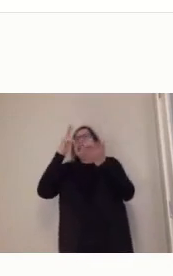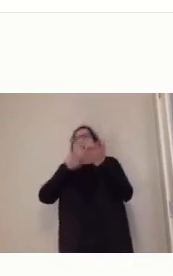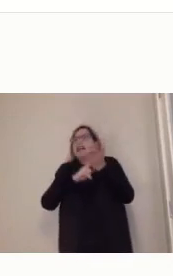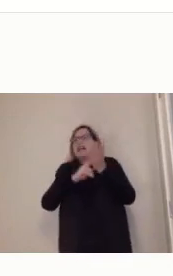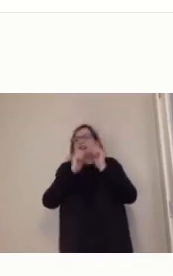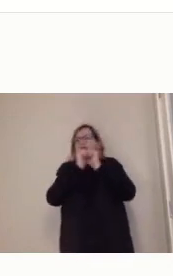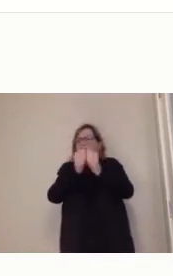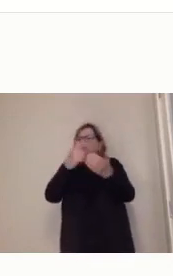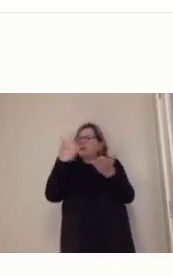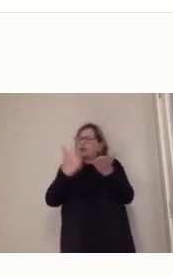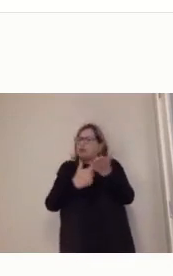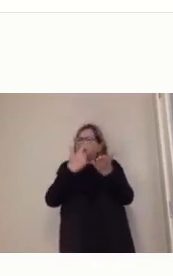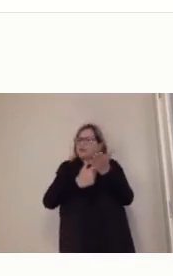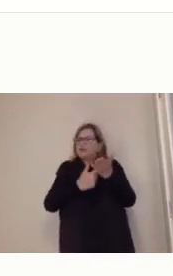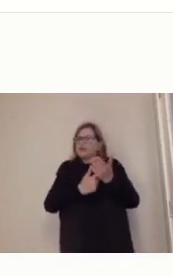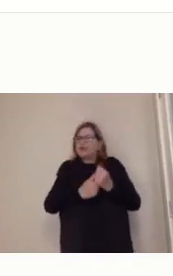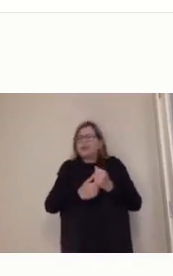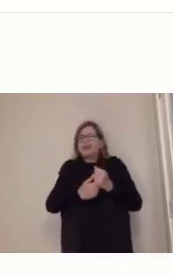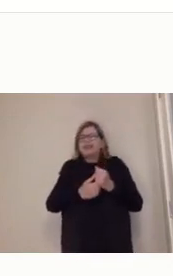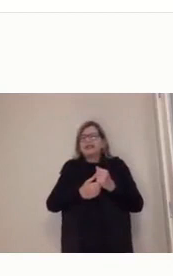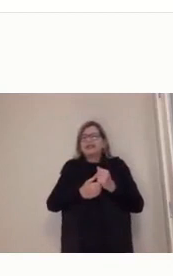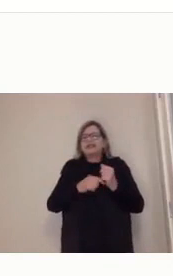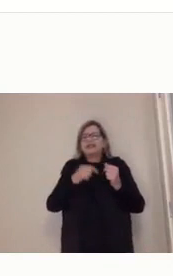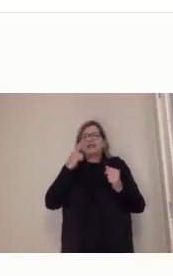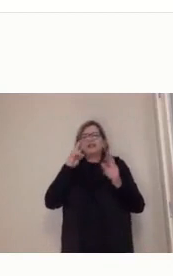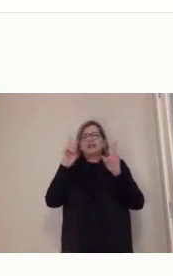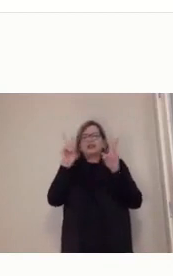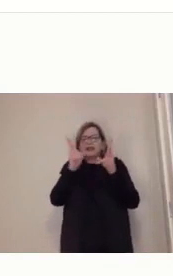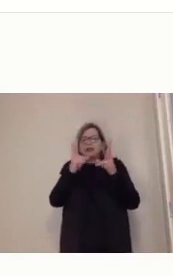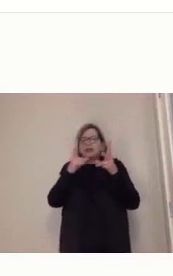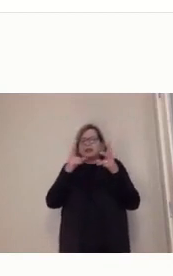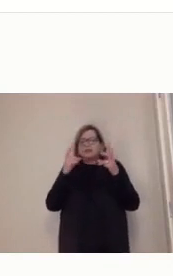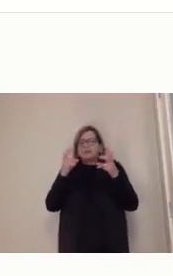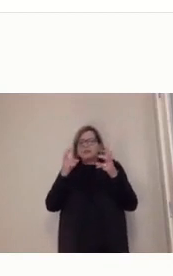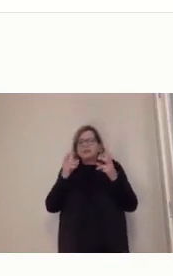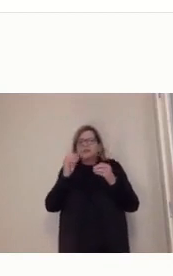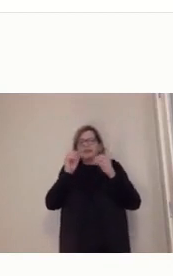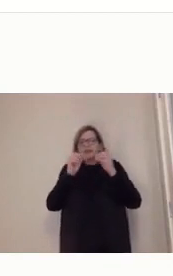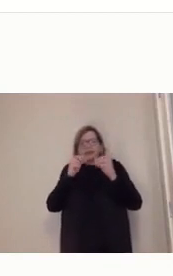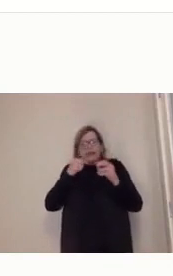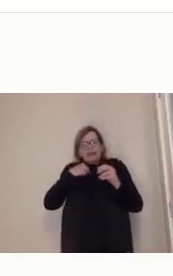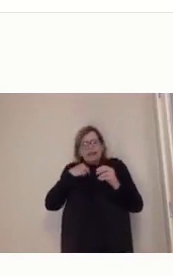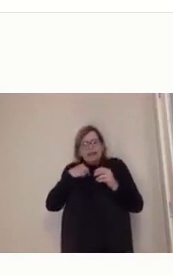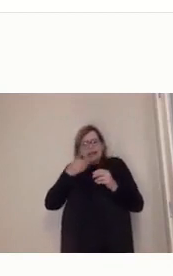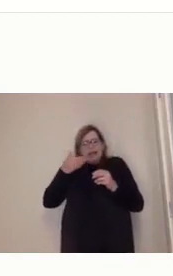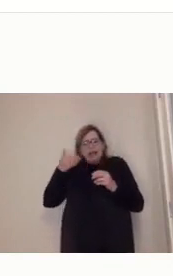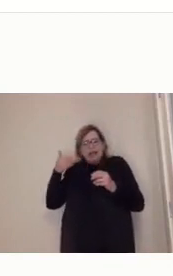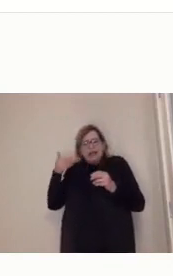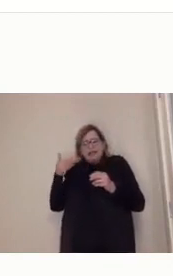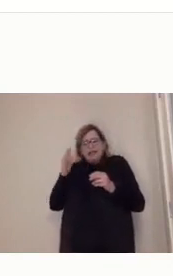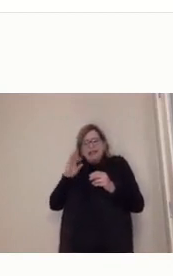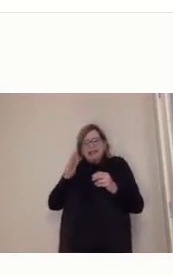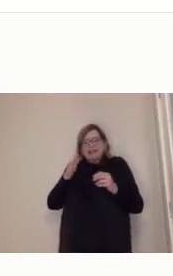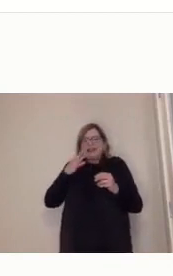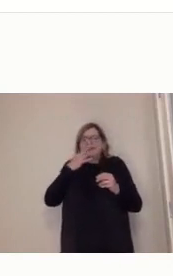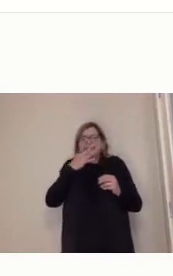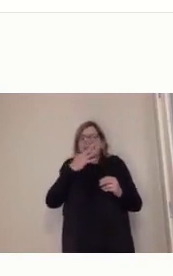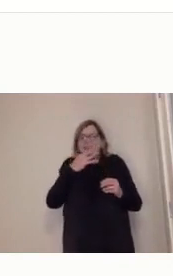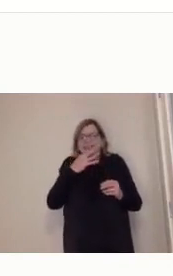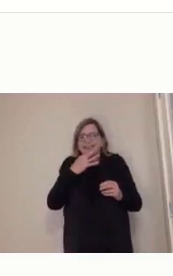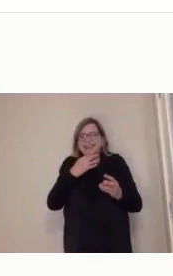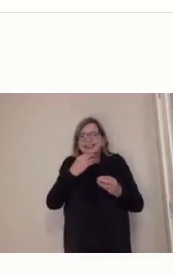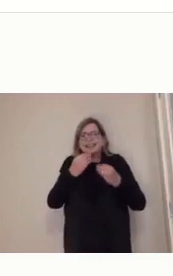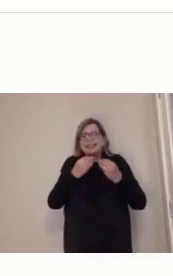conhece, já viu muita coisa do Instituto Universal Brasileiro, quantas pessoas não faziam aqueles livretos do Instituto Universal